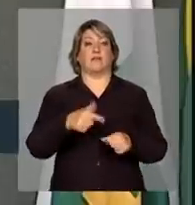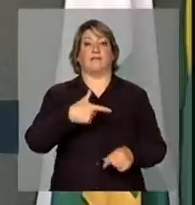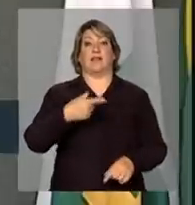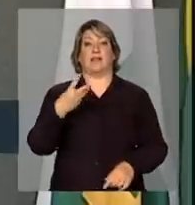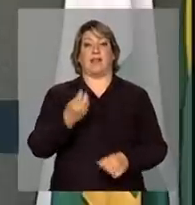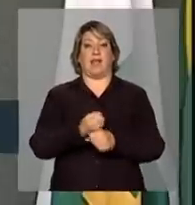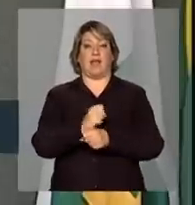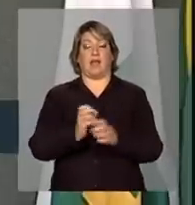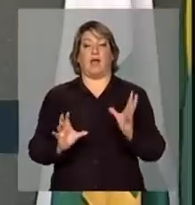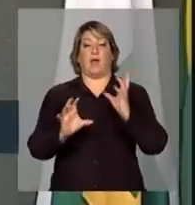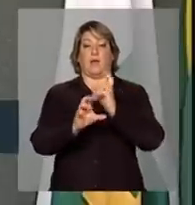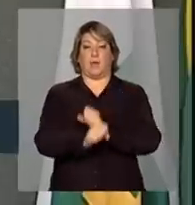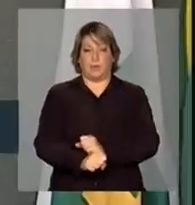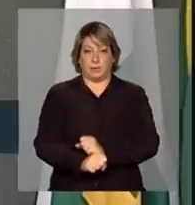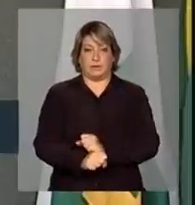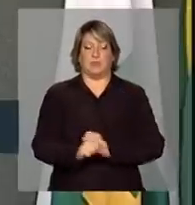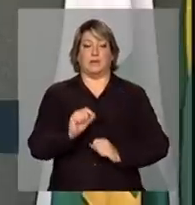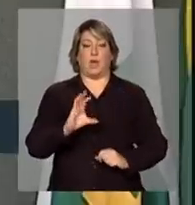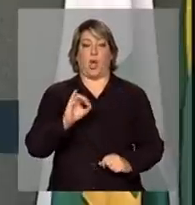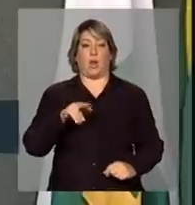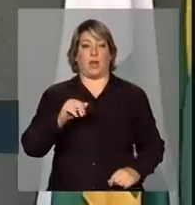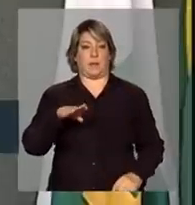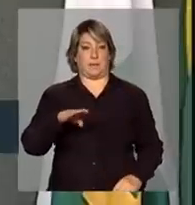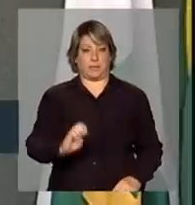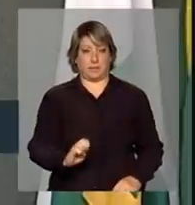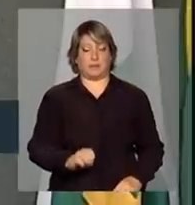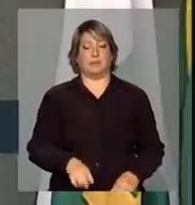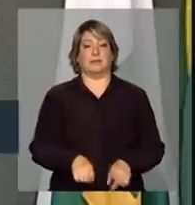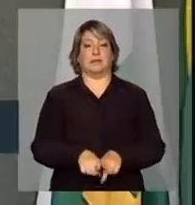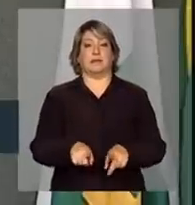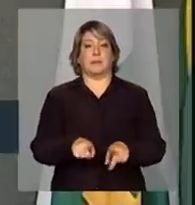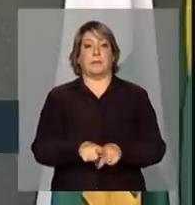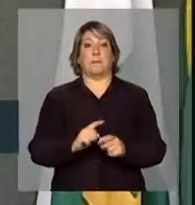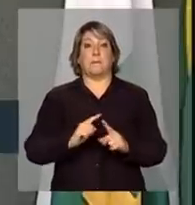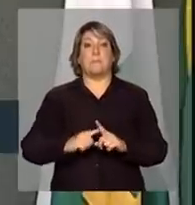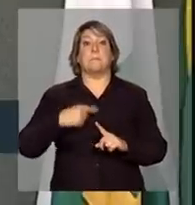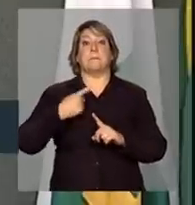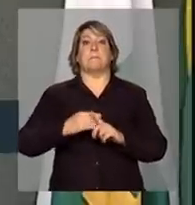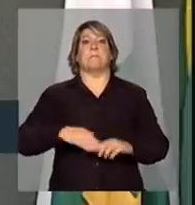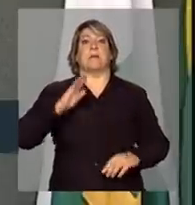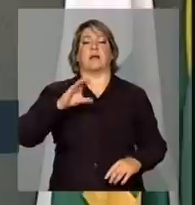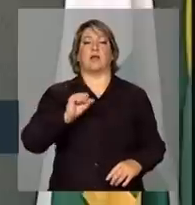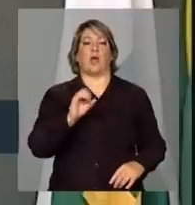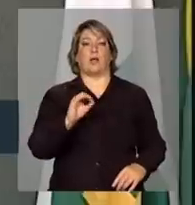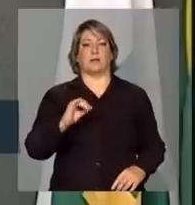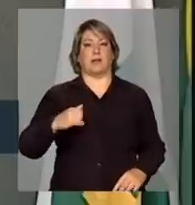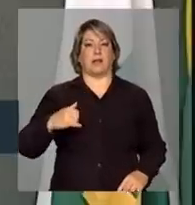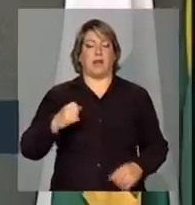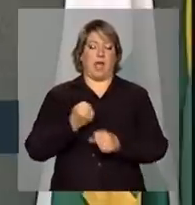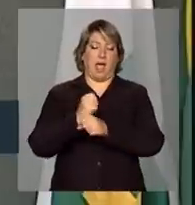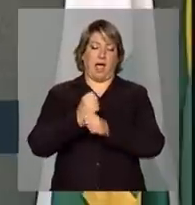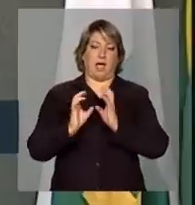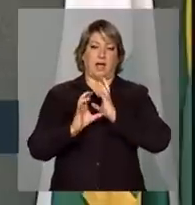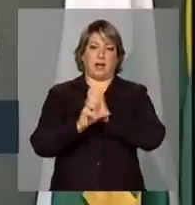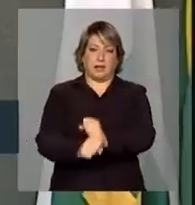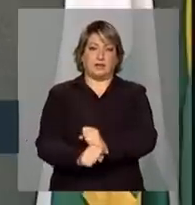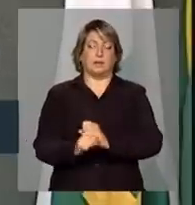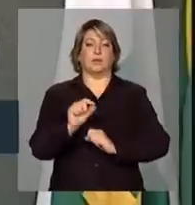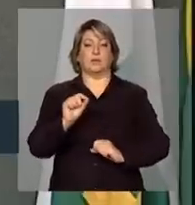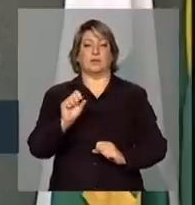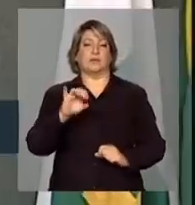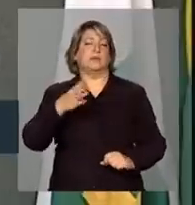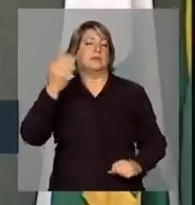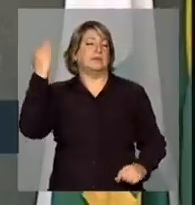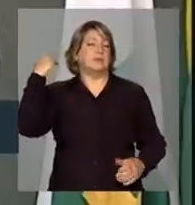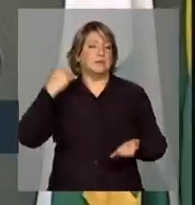anos de Conab. E mais de 80 anos, se a gente considerar o início, lá na